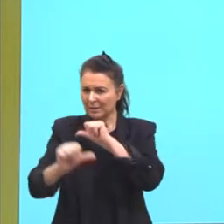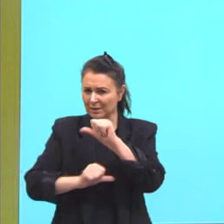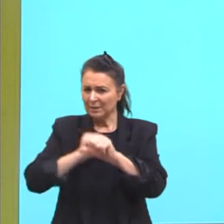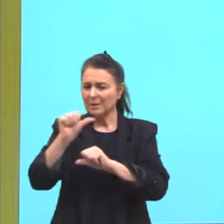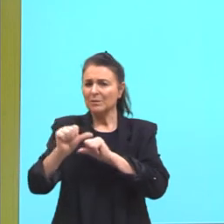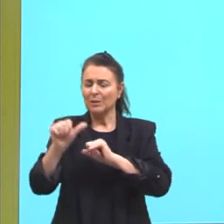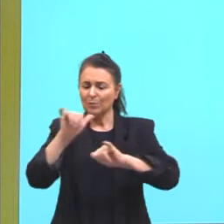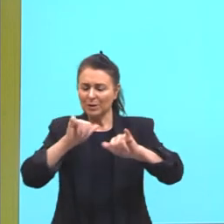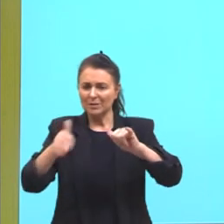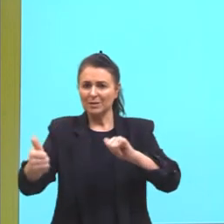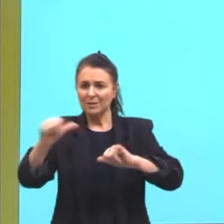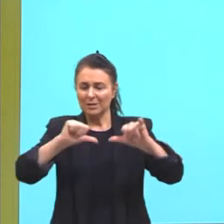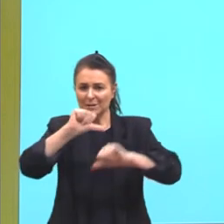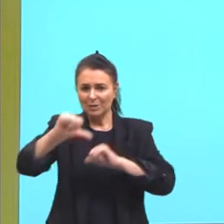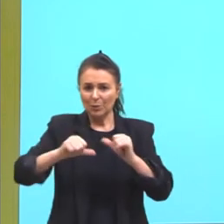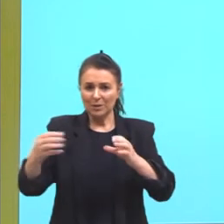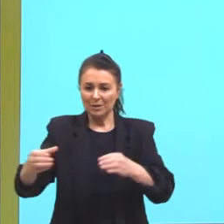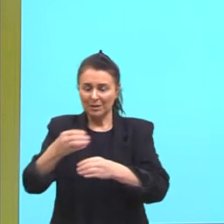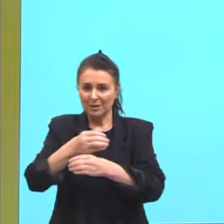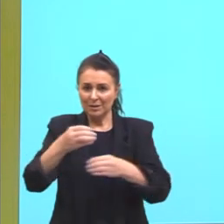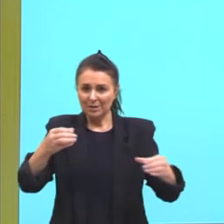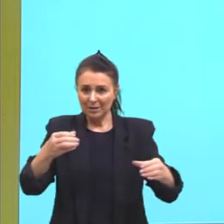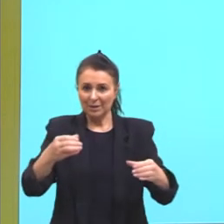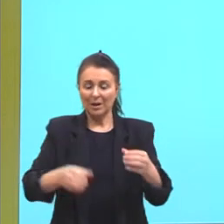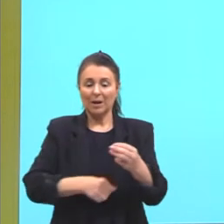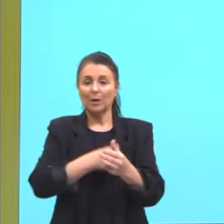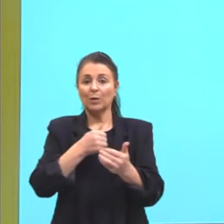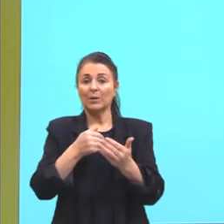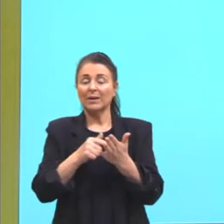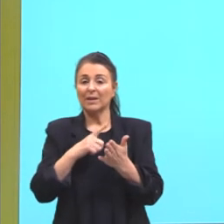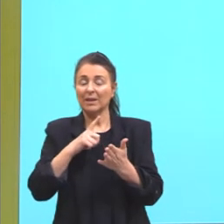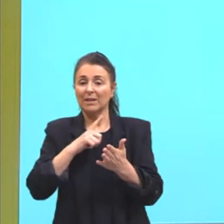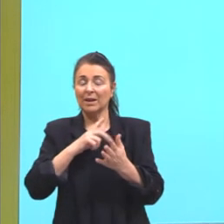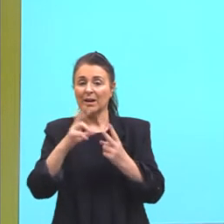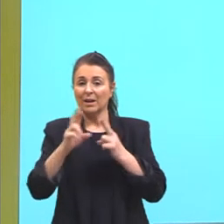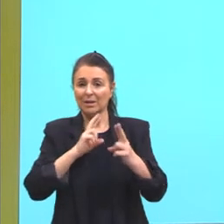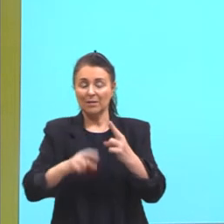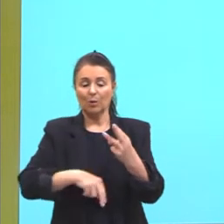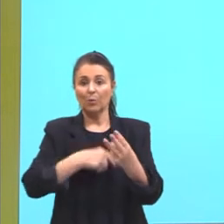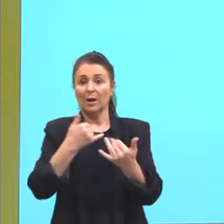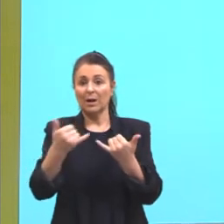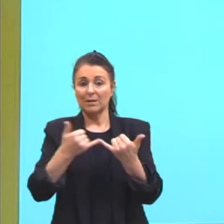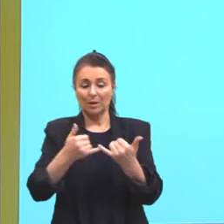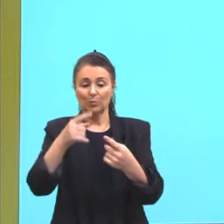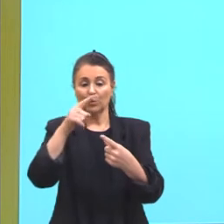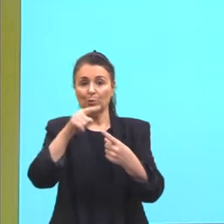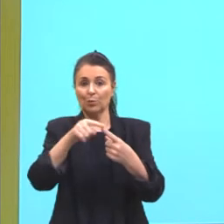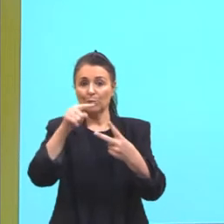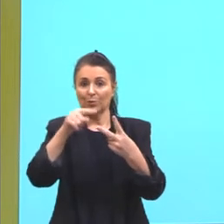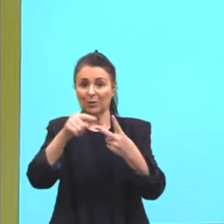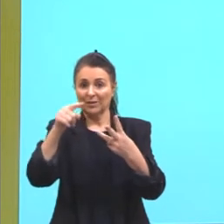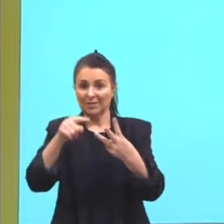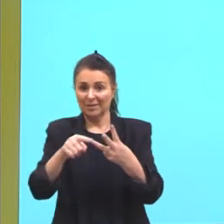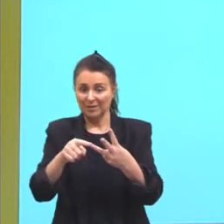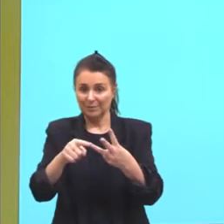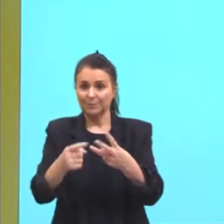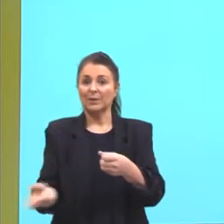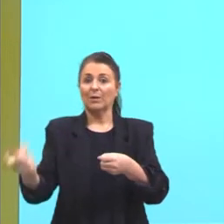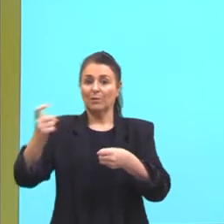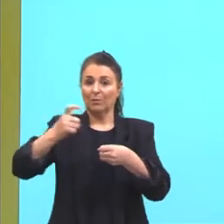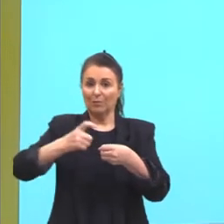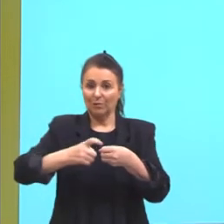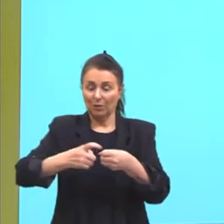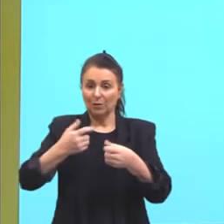relacionadas aos exemplos um, dois e três, respectivamente? Então, voltando para o exemplo,